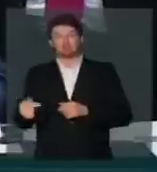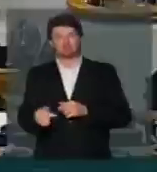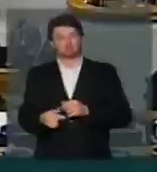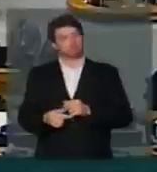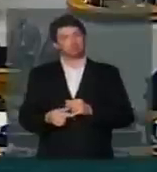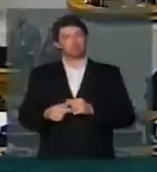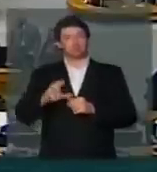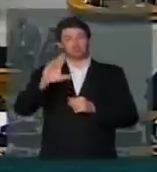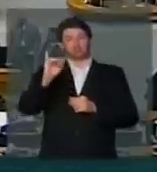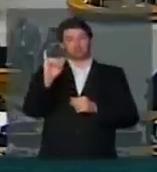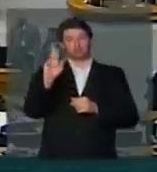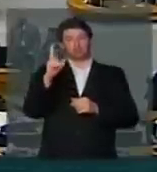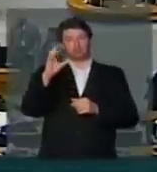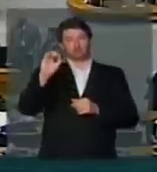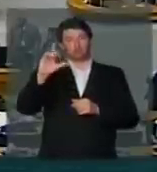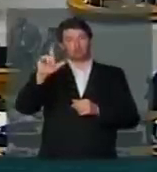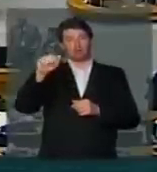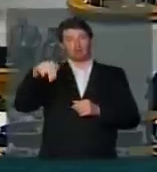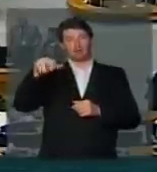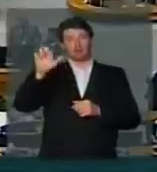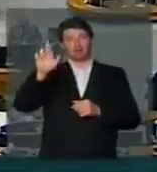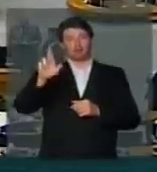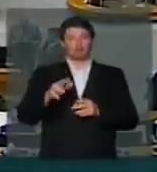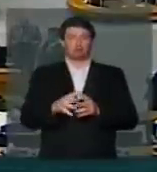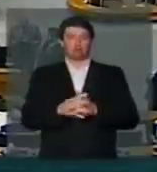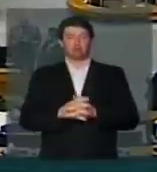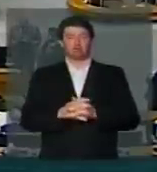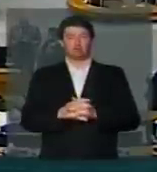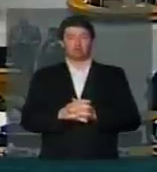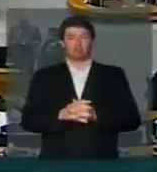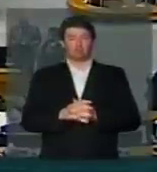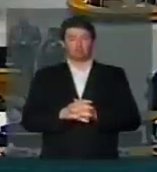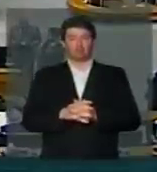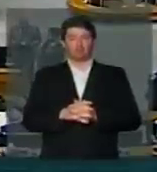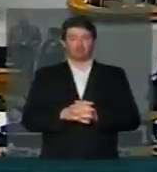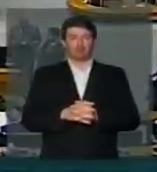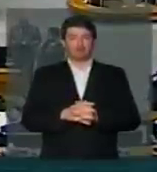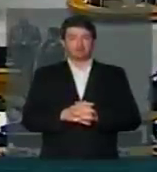O colocou na pauta, já se respondeu na questão de ordem, já está sempre.